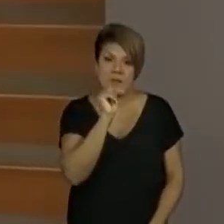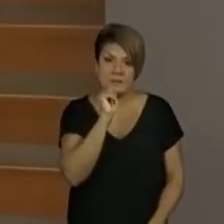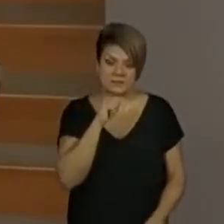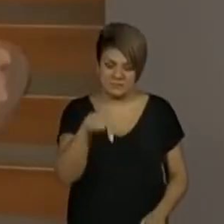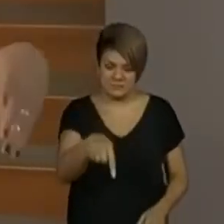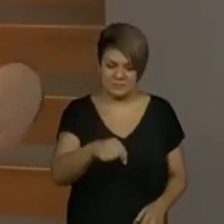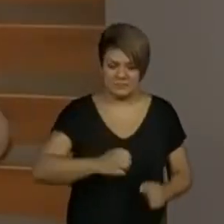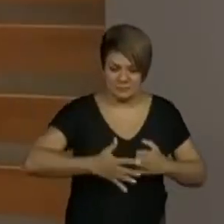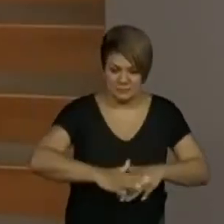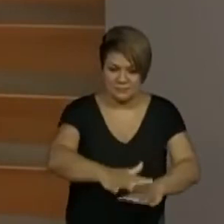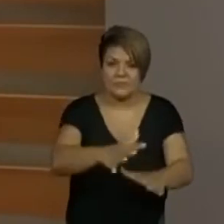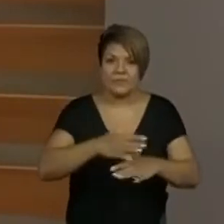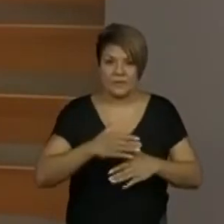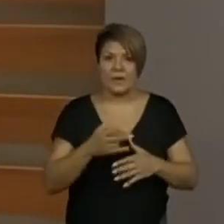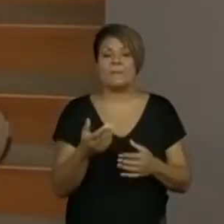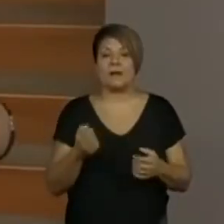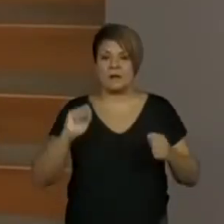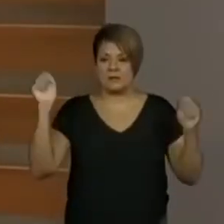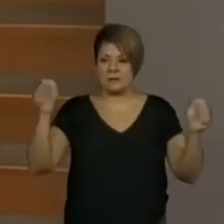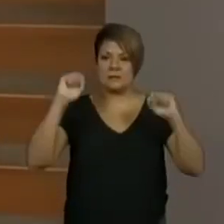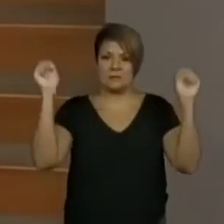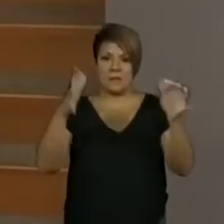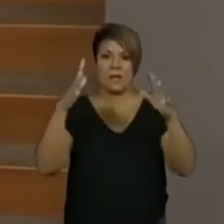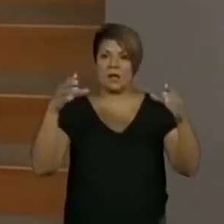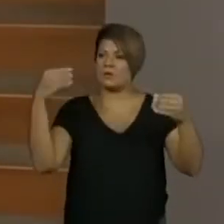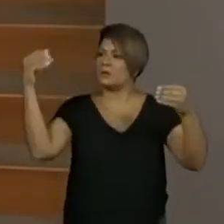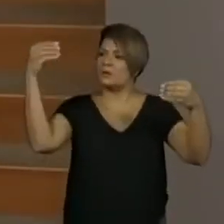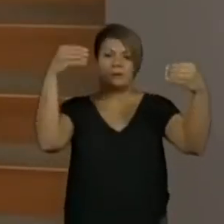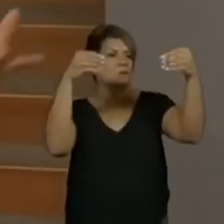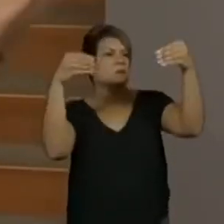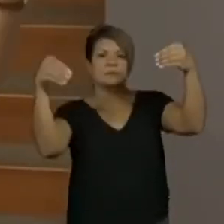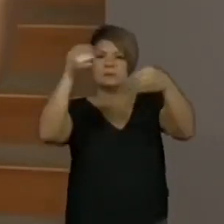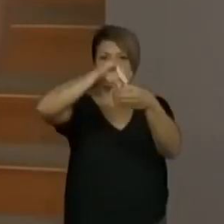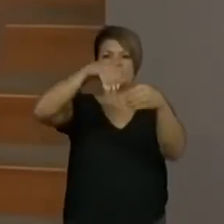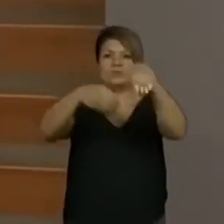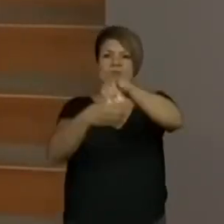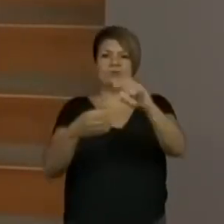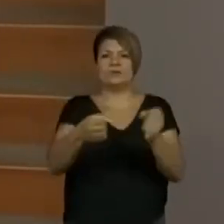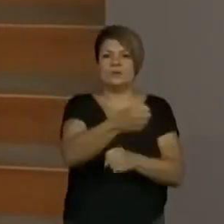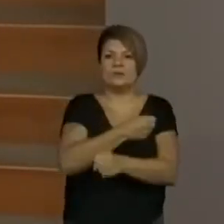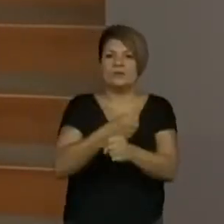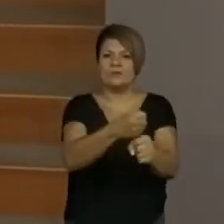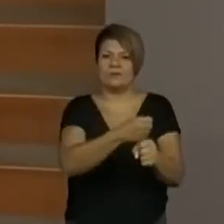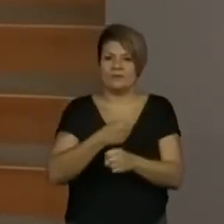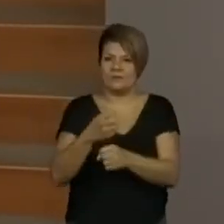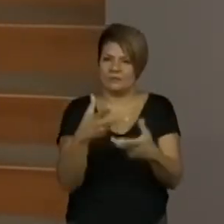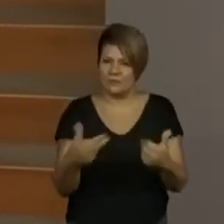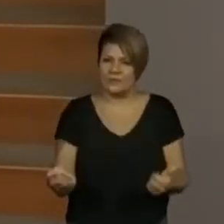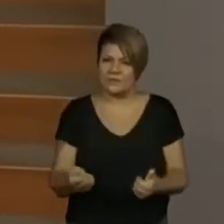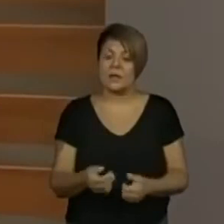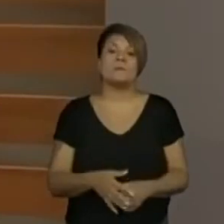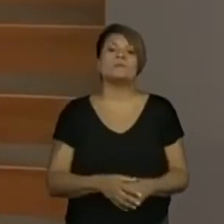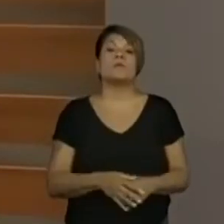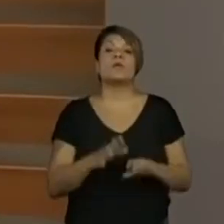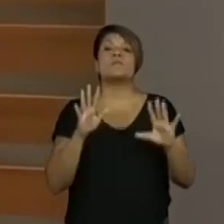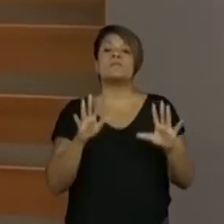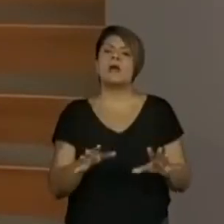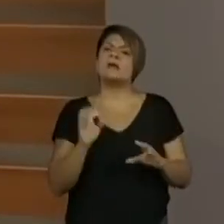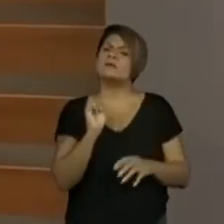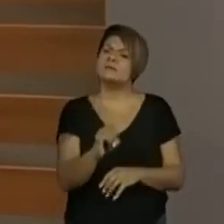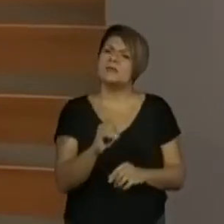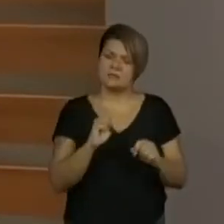O mago tem tendência a mexer com essa situação de magia. Mas, olha aqui. Se ele está